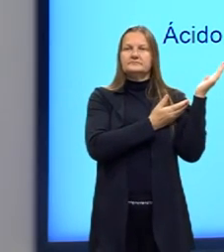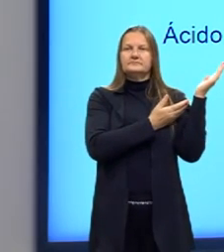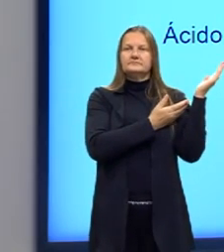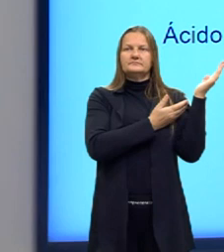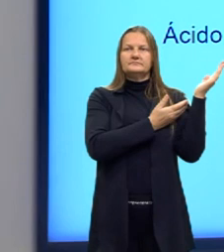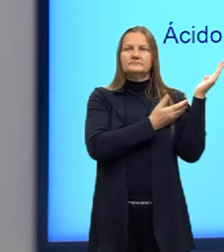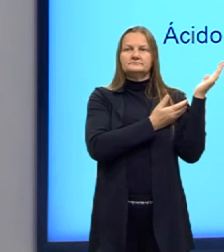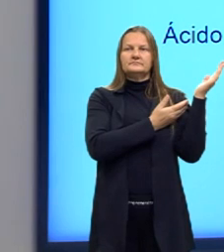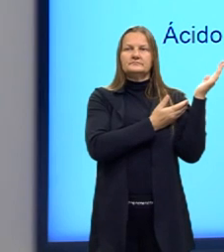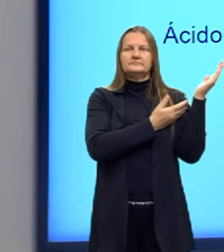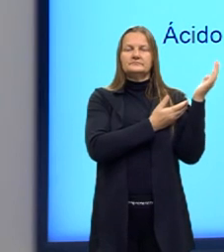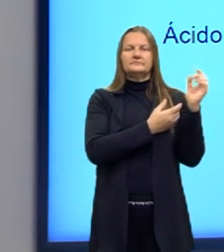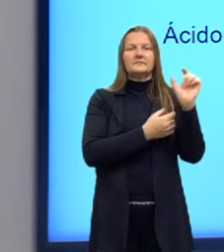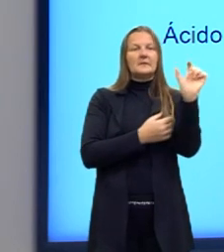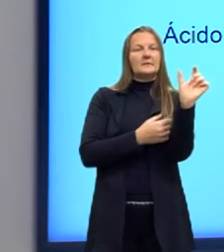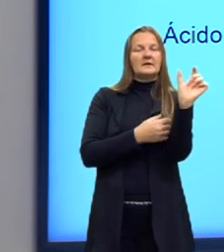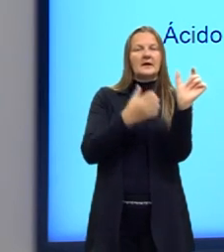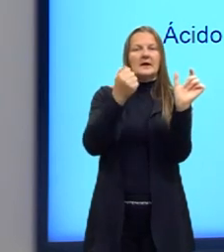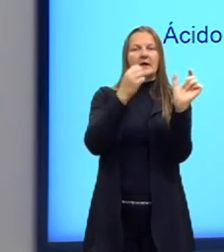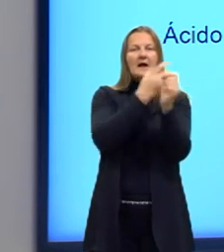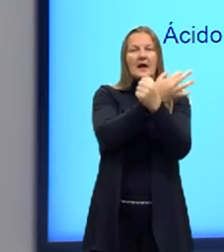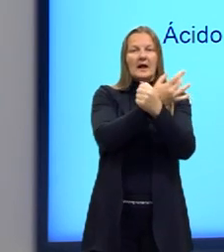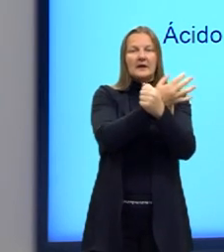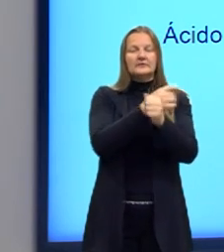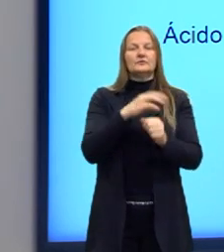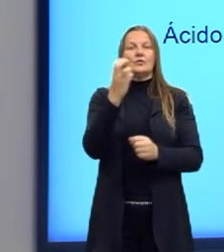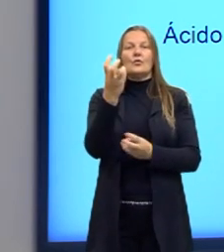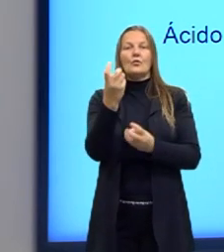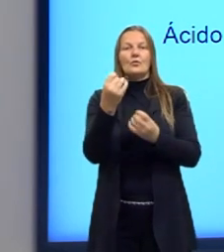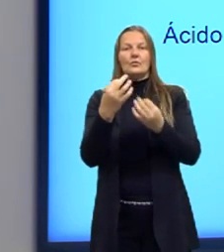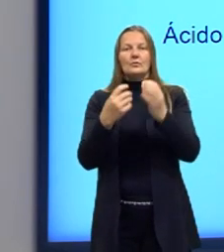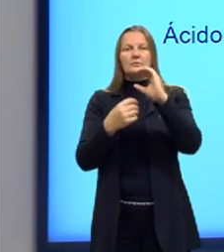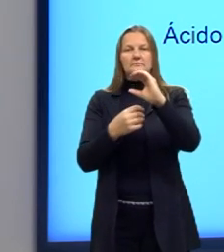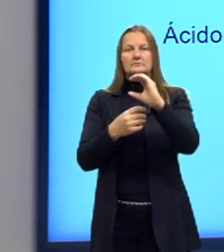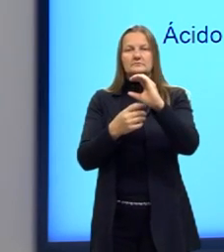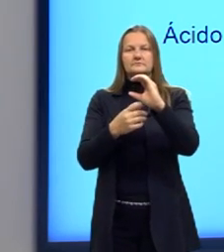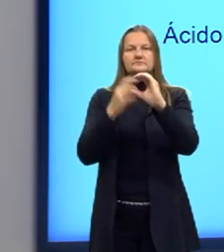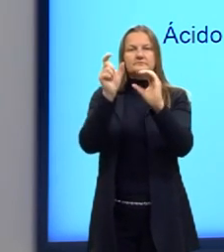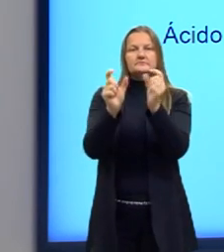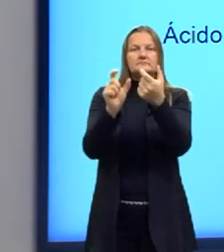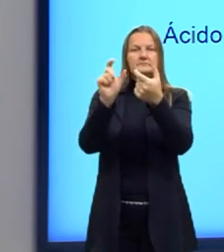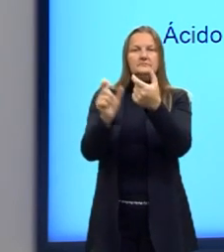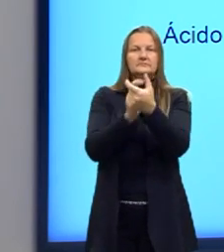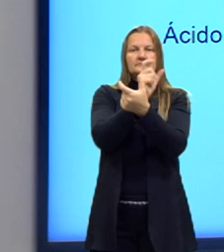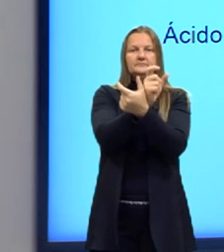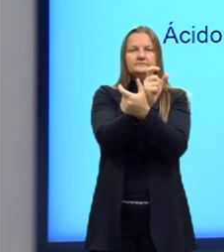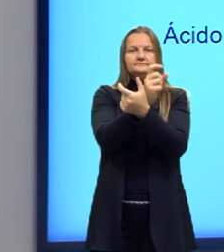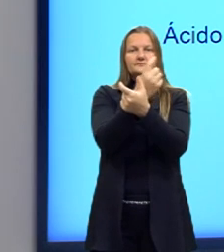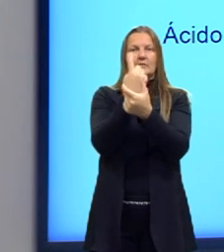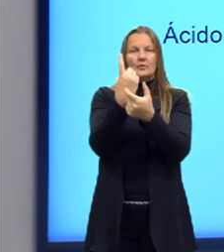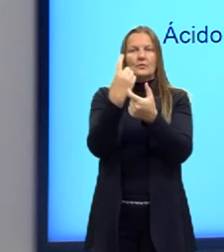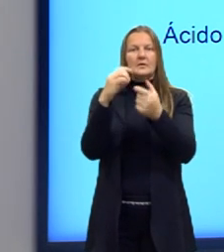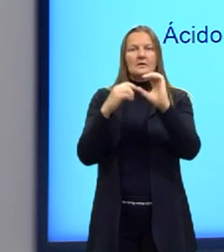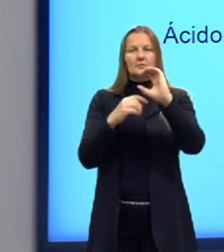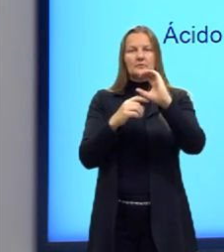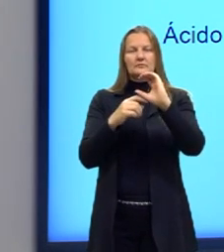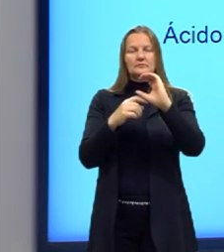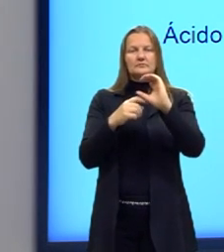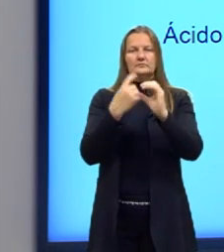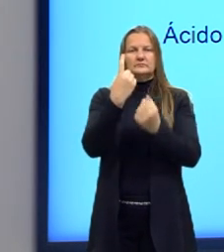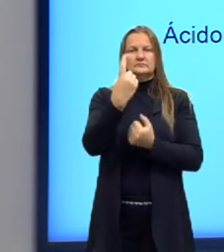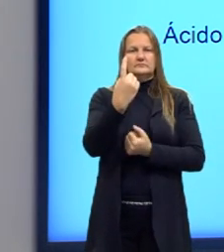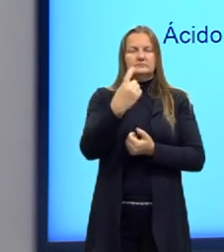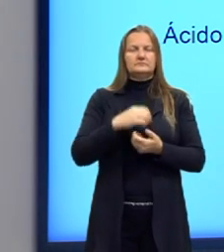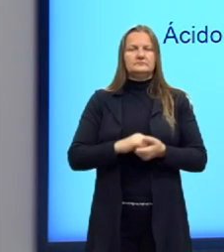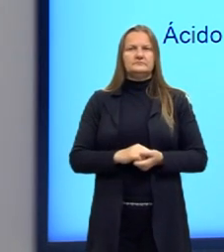a nomenclatura ácido e o número de carbono, né, o prefixo. Neste caso, ele tem 1, o carbono 1 é o que tem